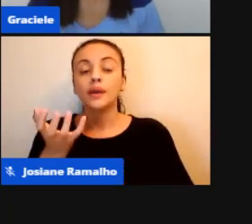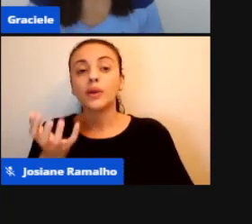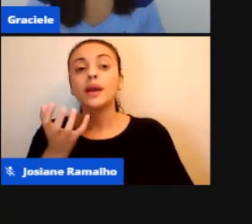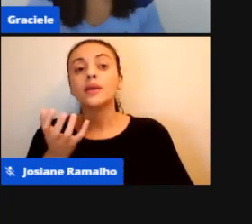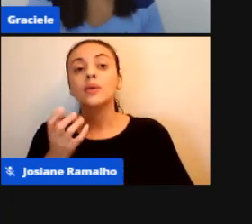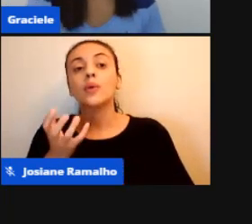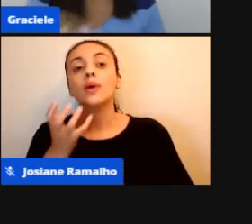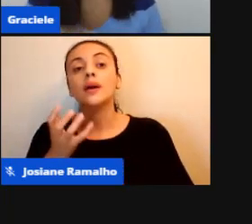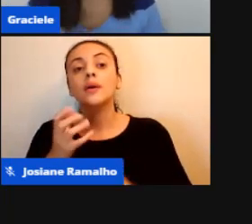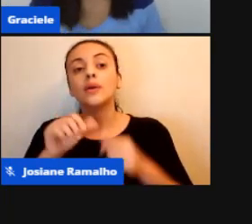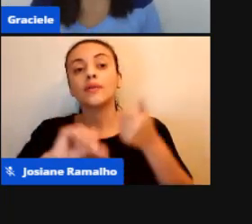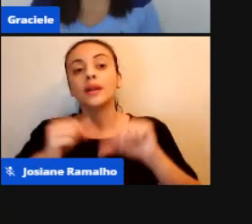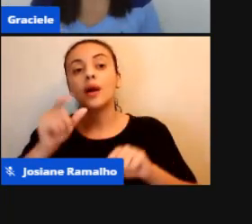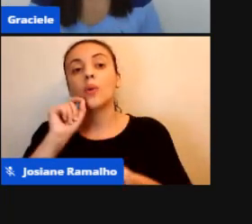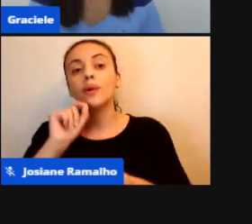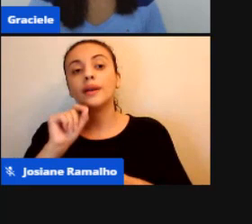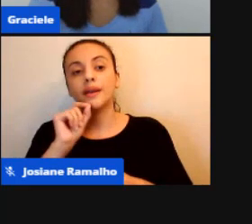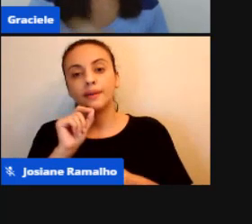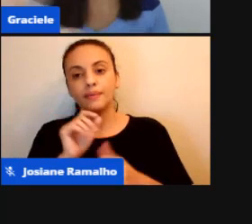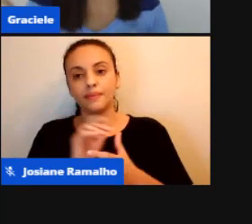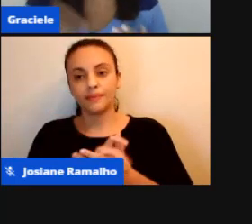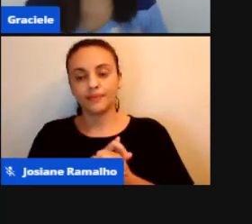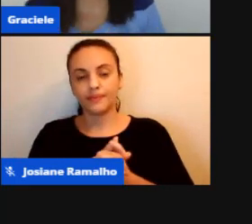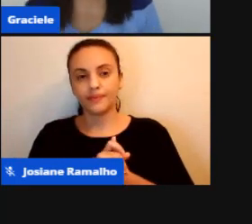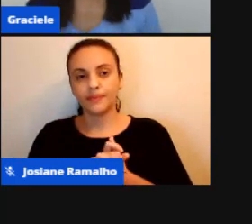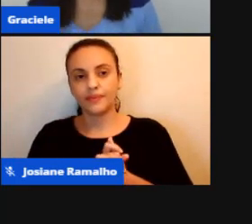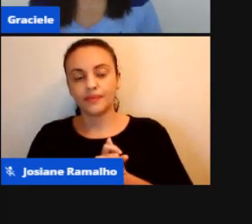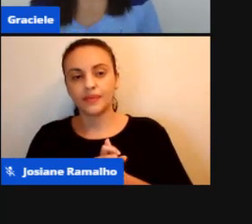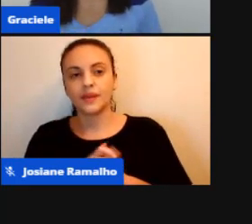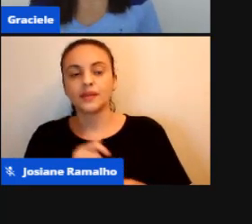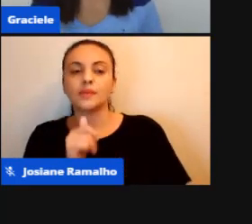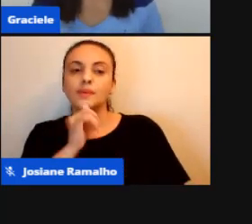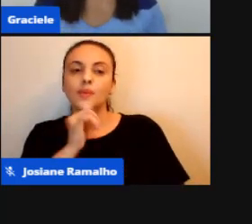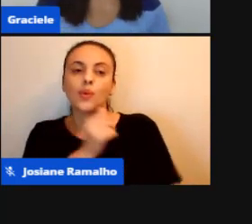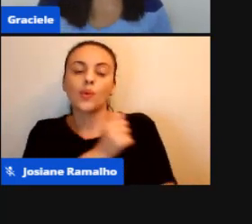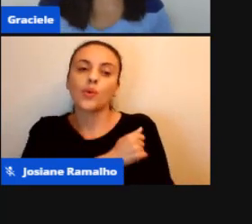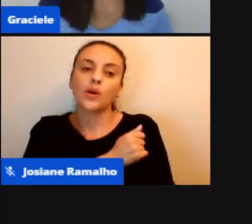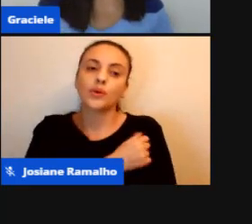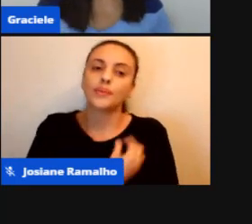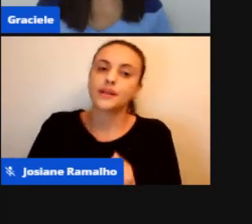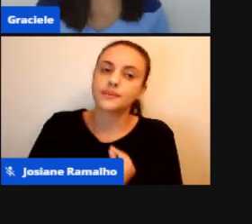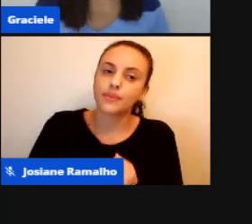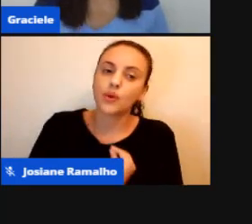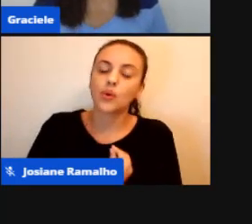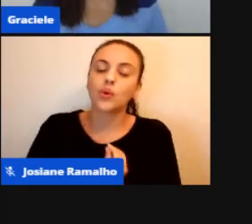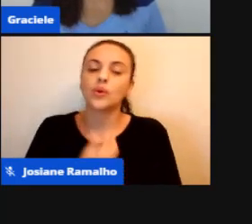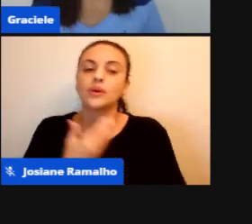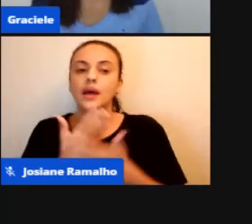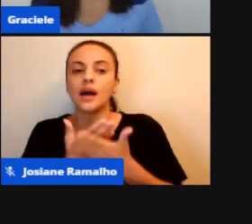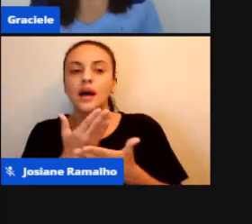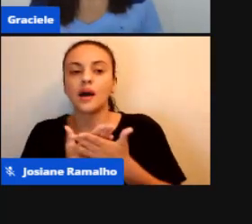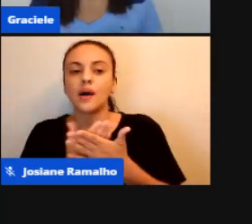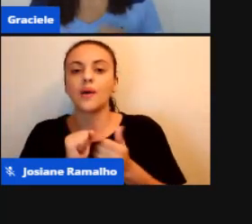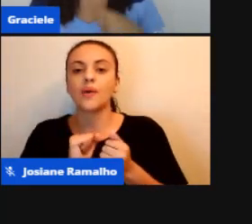aluno. E aqui eu faço ressalva. O aluno tal participou da aula tal,